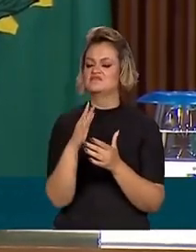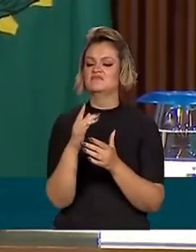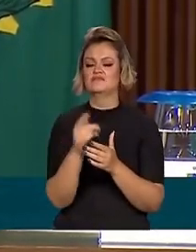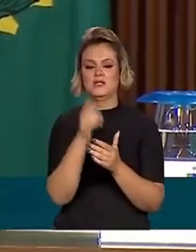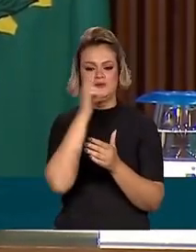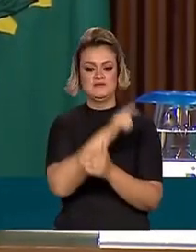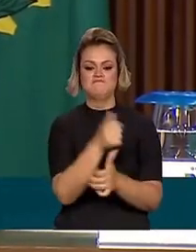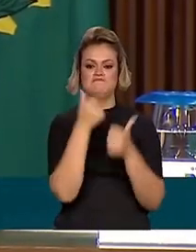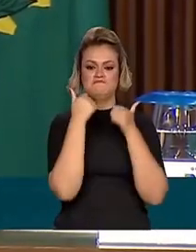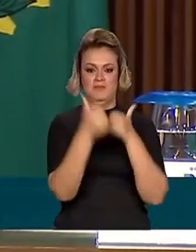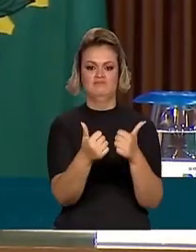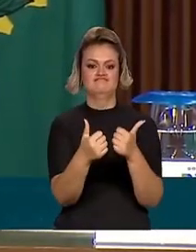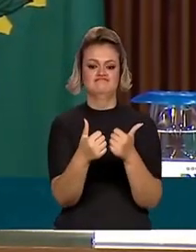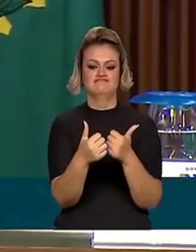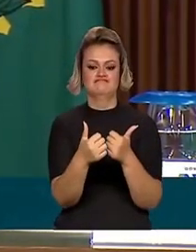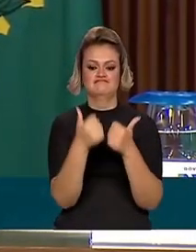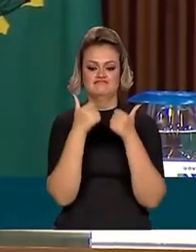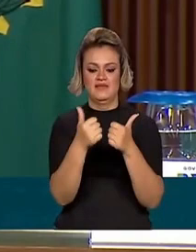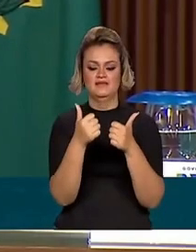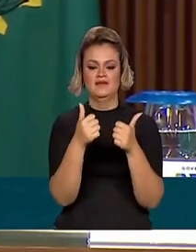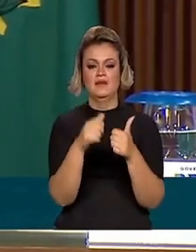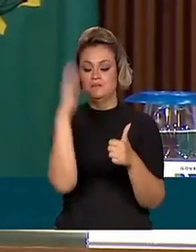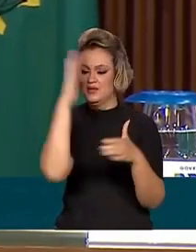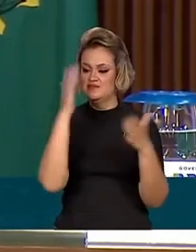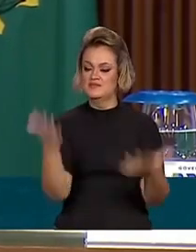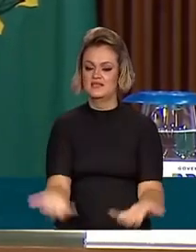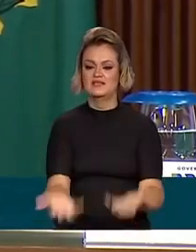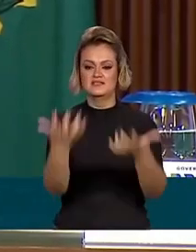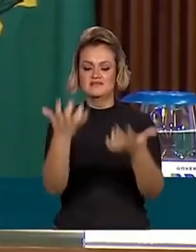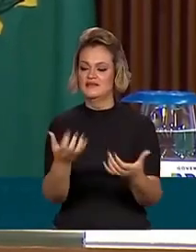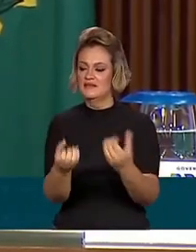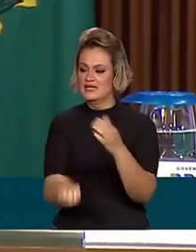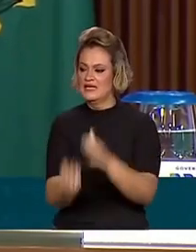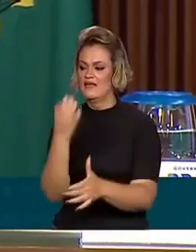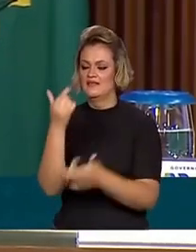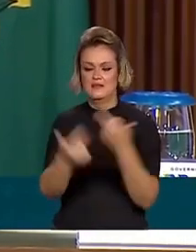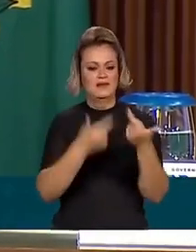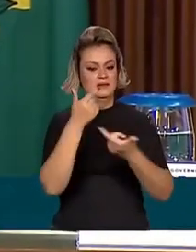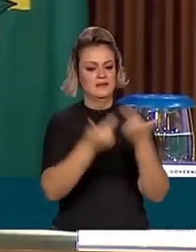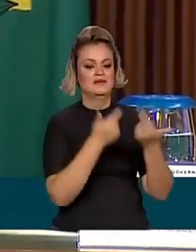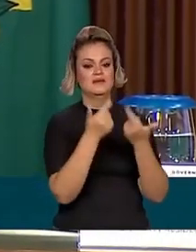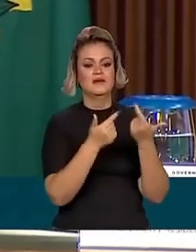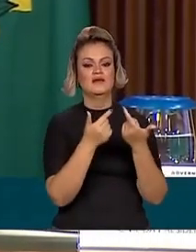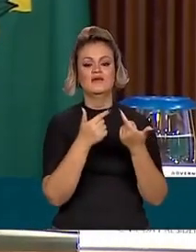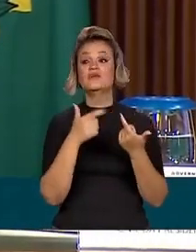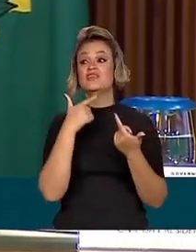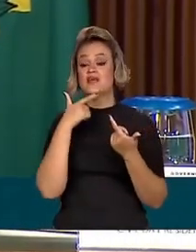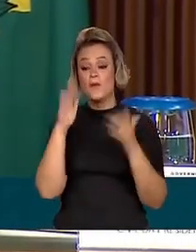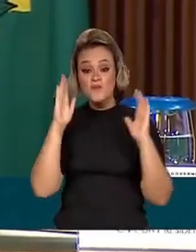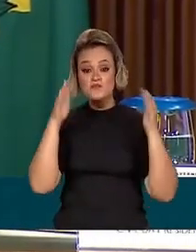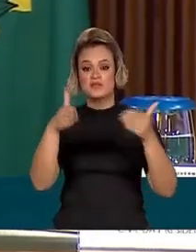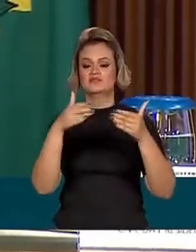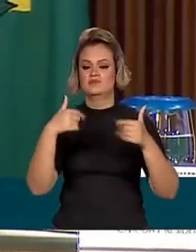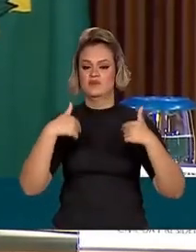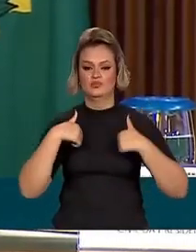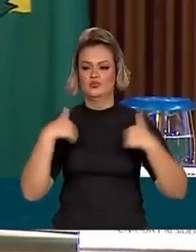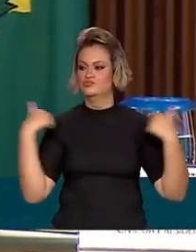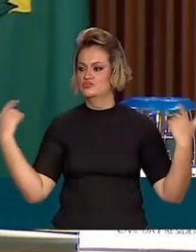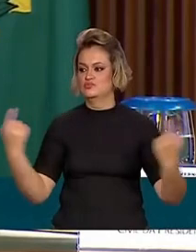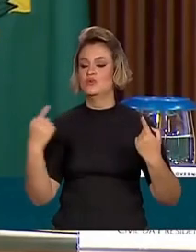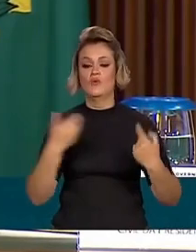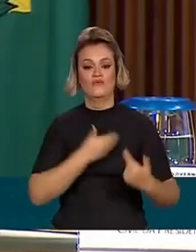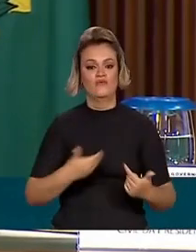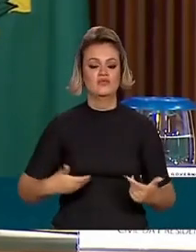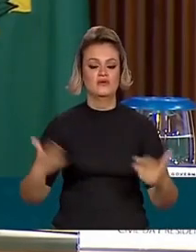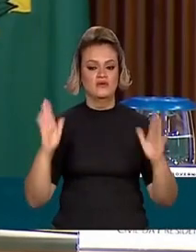a ser um país em crescimento, em geração de emprego, que essa é a nossa obsessão agora. A obsessão do